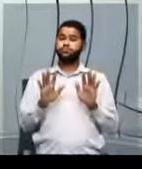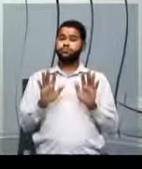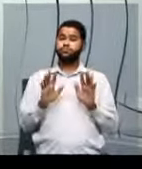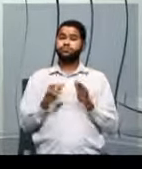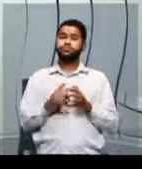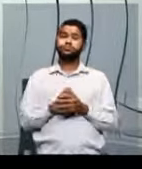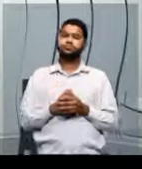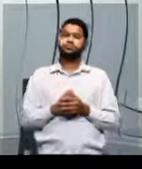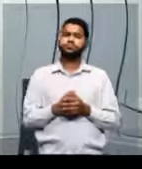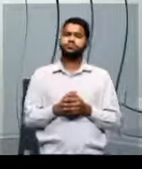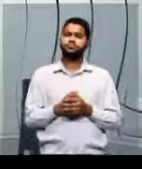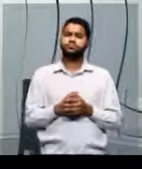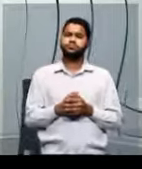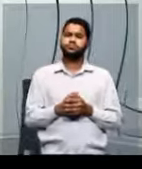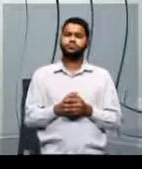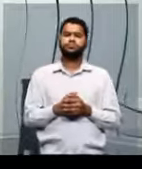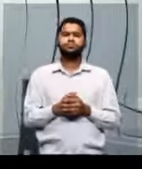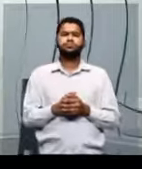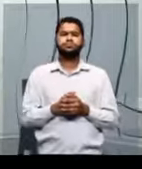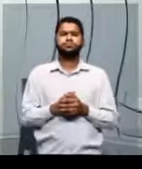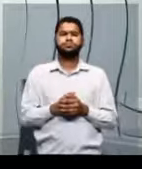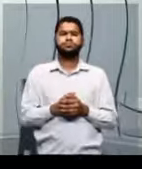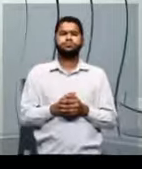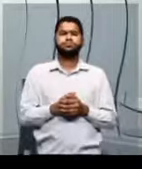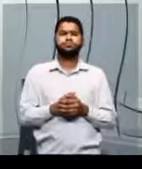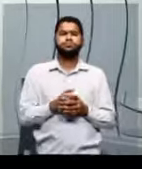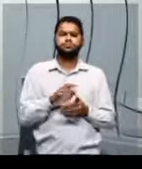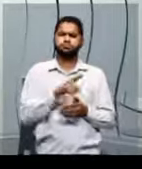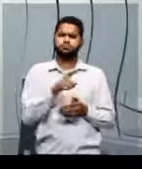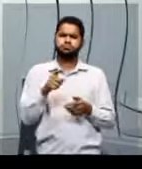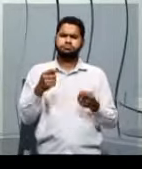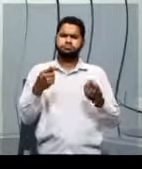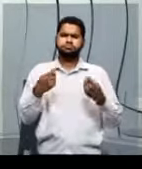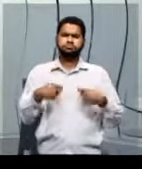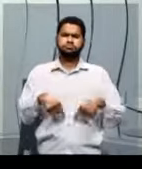você não precisa de